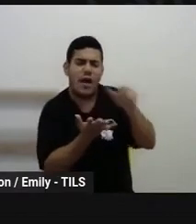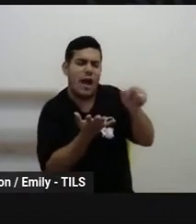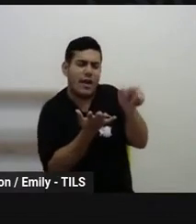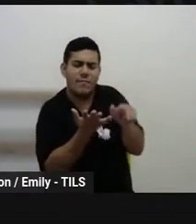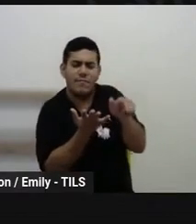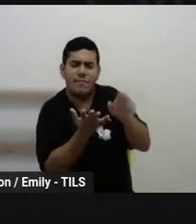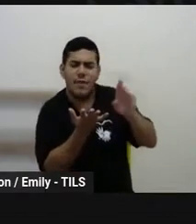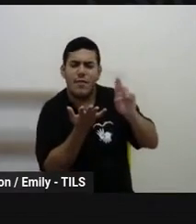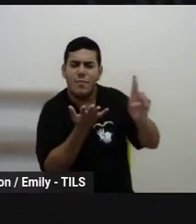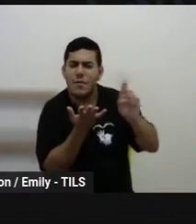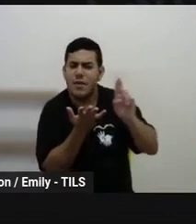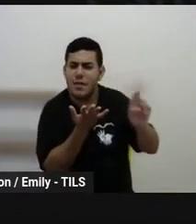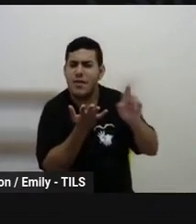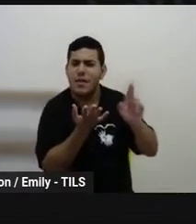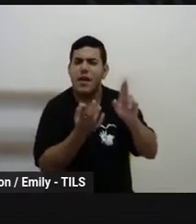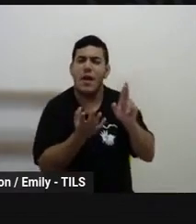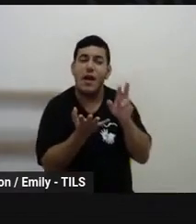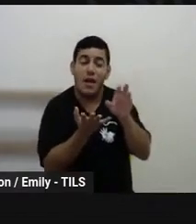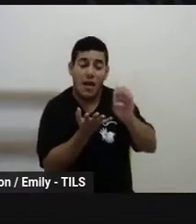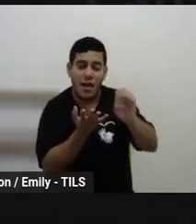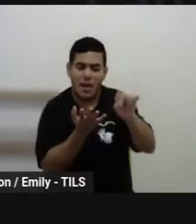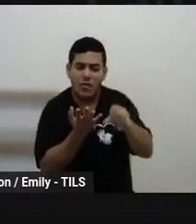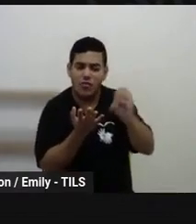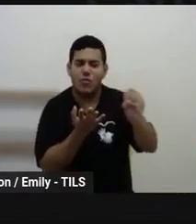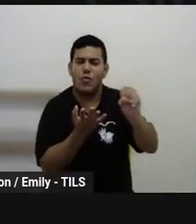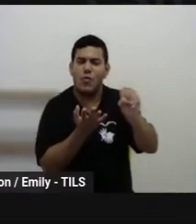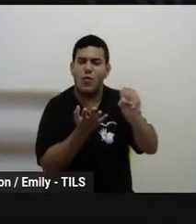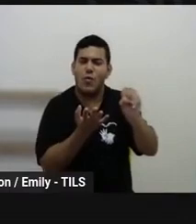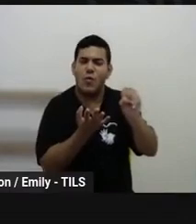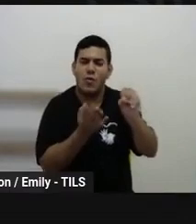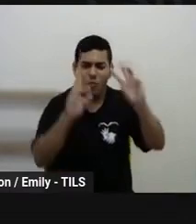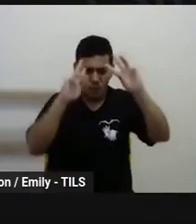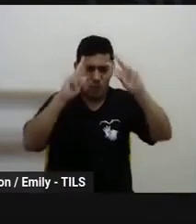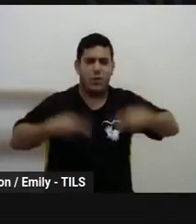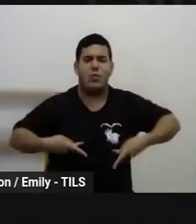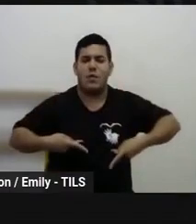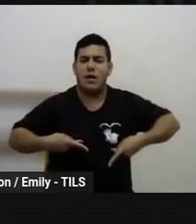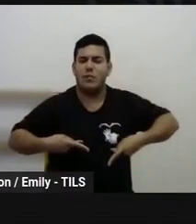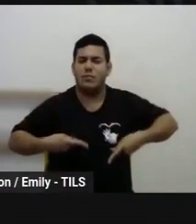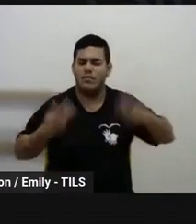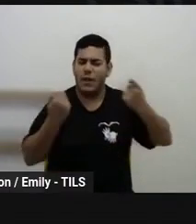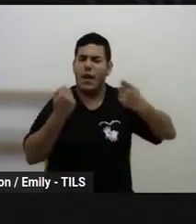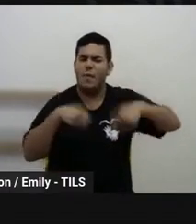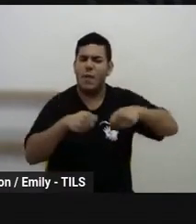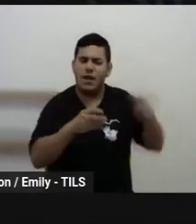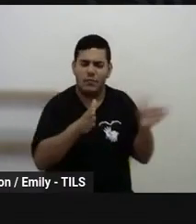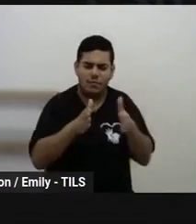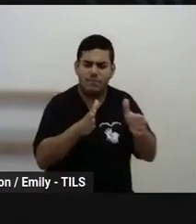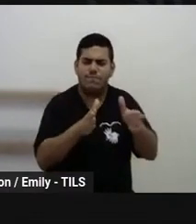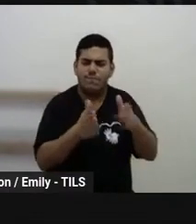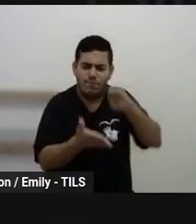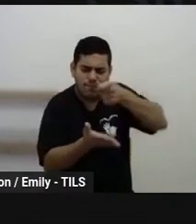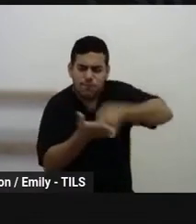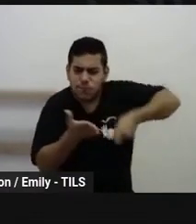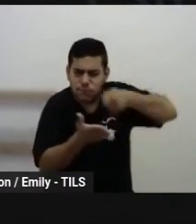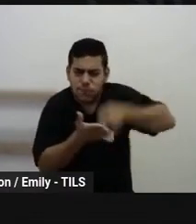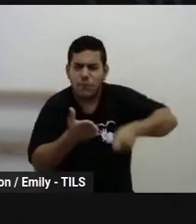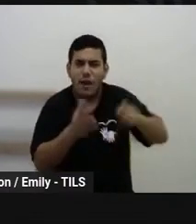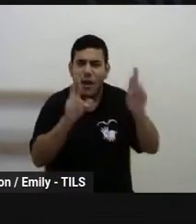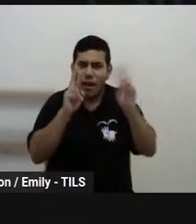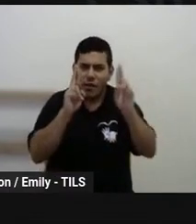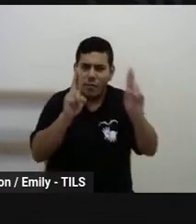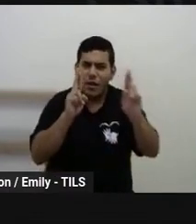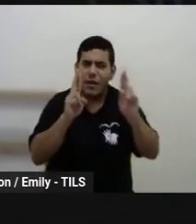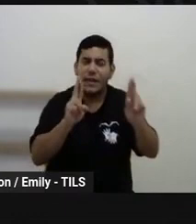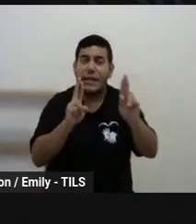esperança é o eixo que faz do homem um ser capaz de caminhar para frente na realização da sua